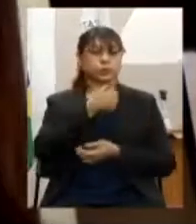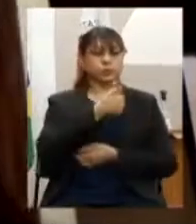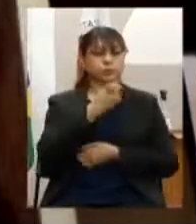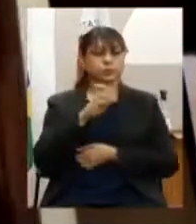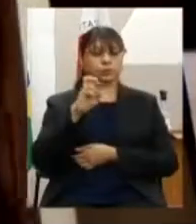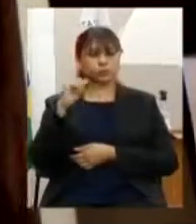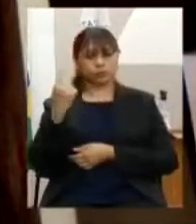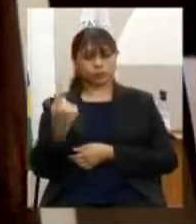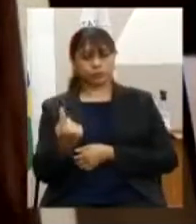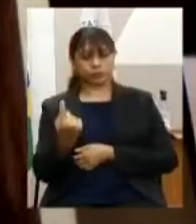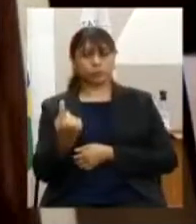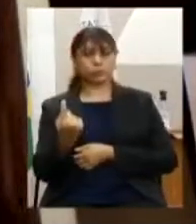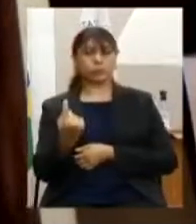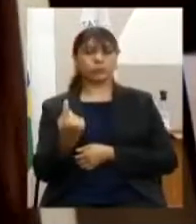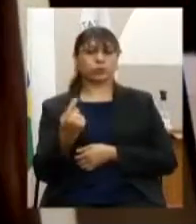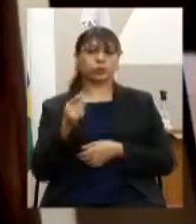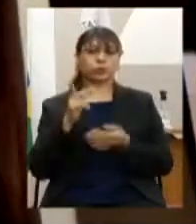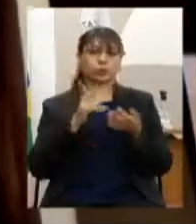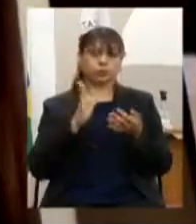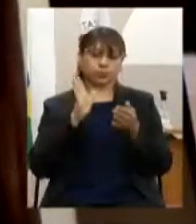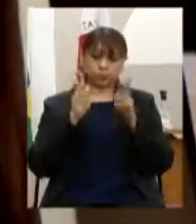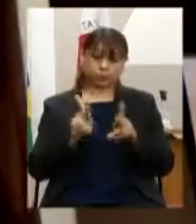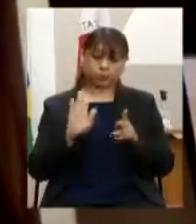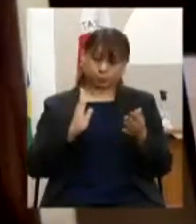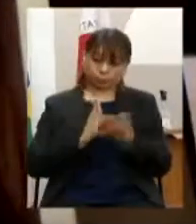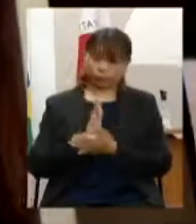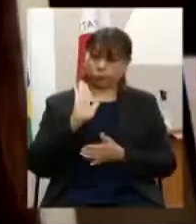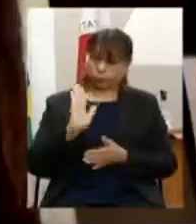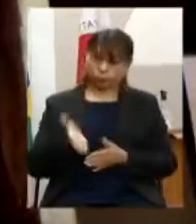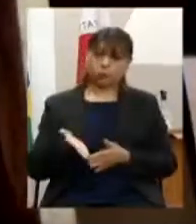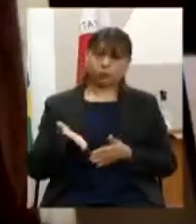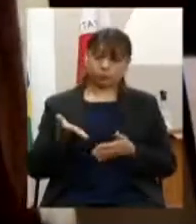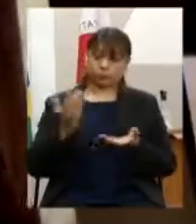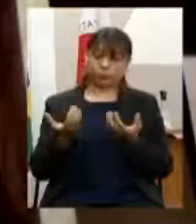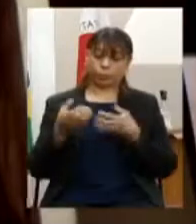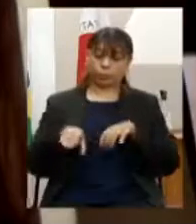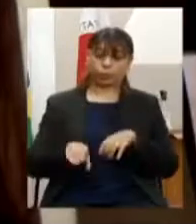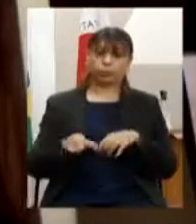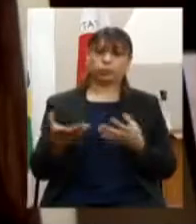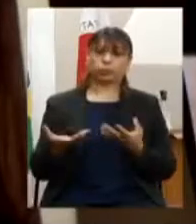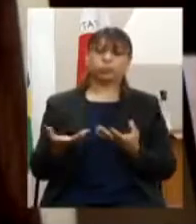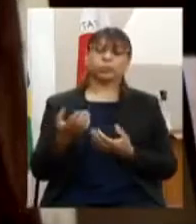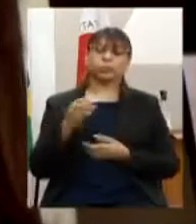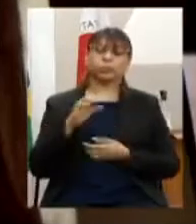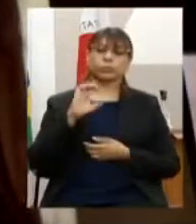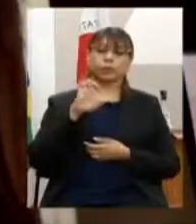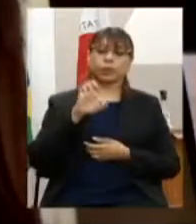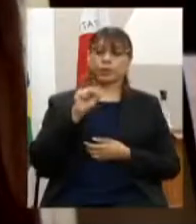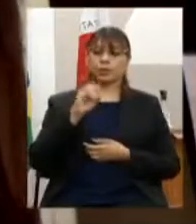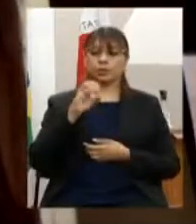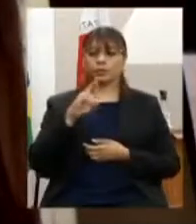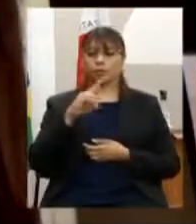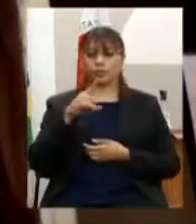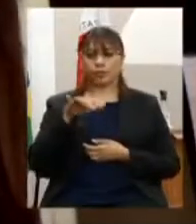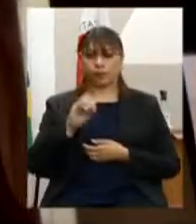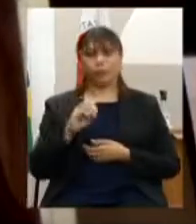aprovados no concurso de escrivão de polícia a serem nomeadas em 2021